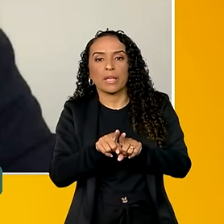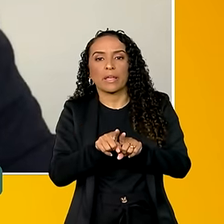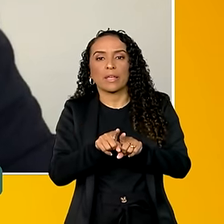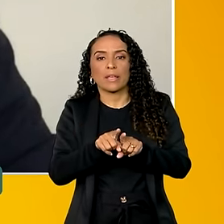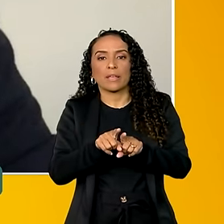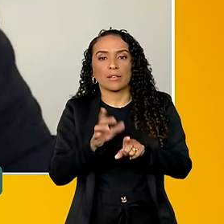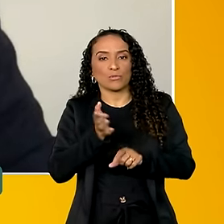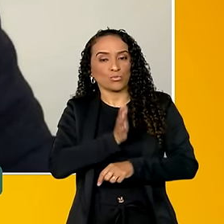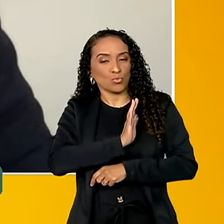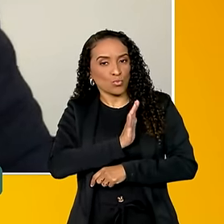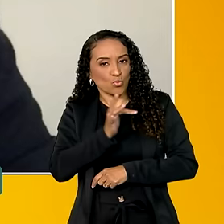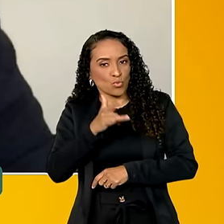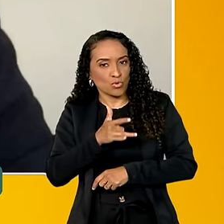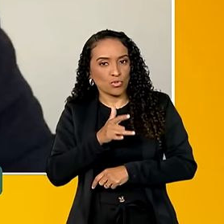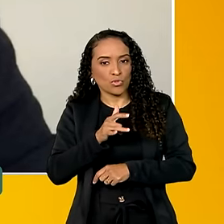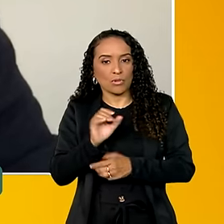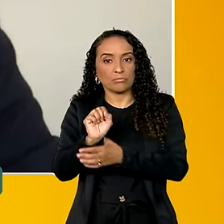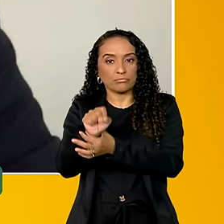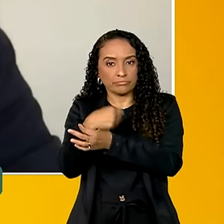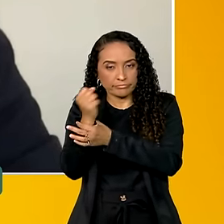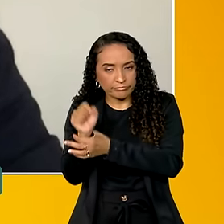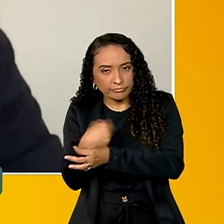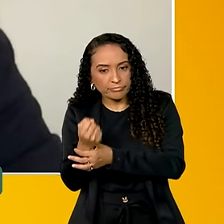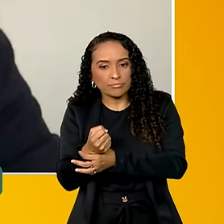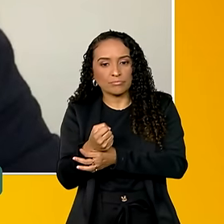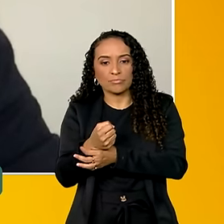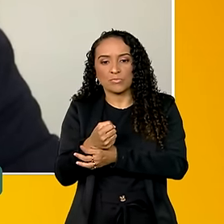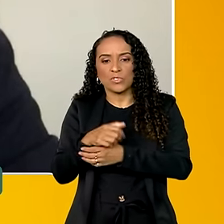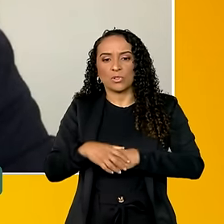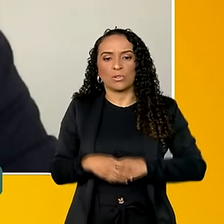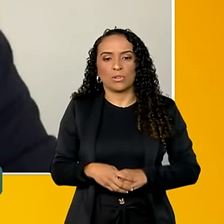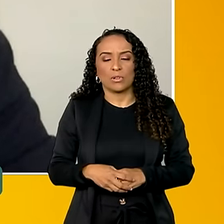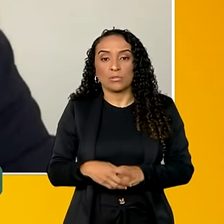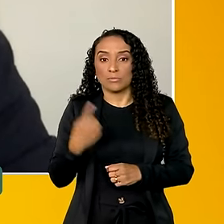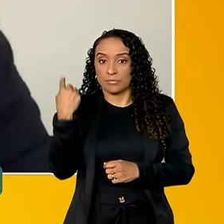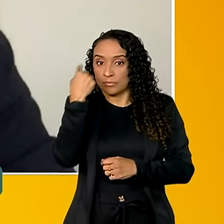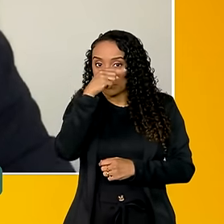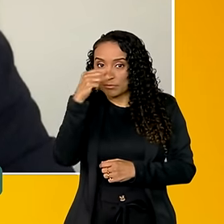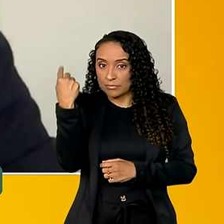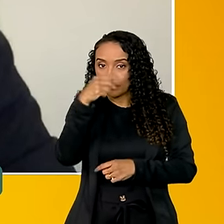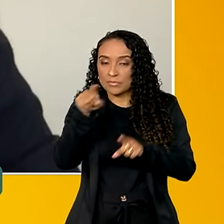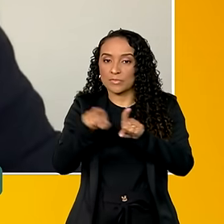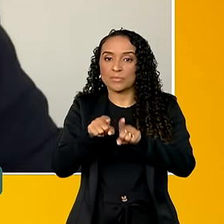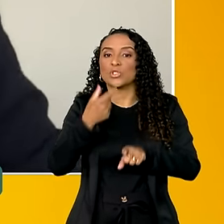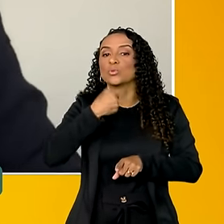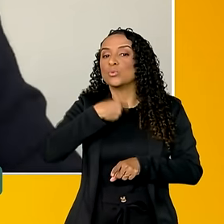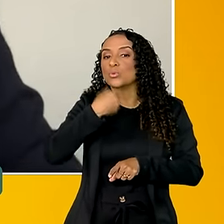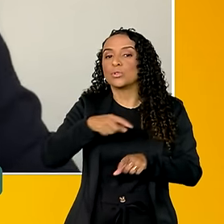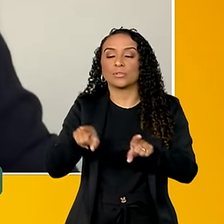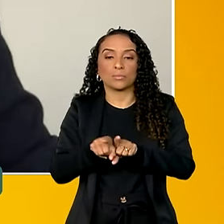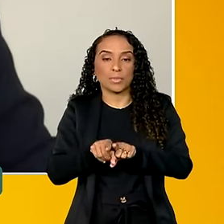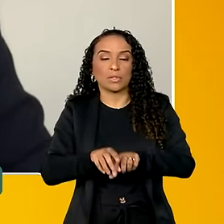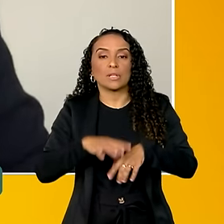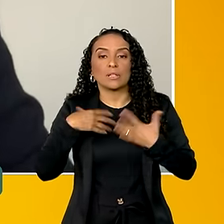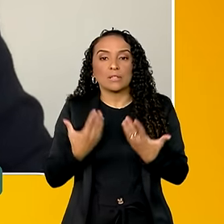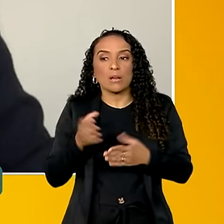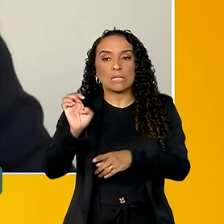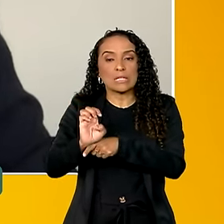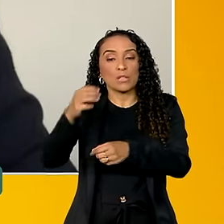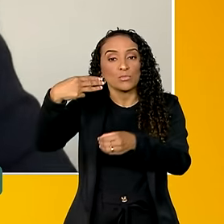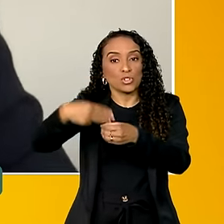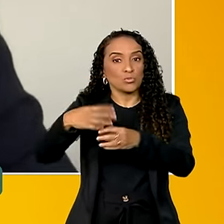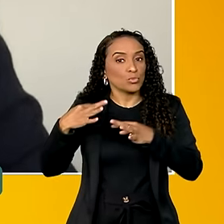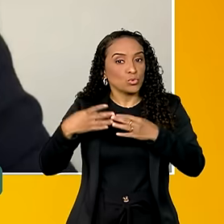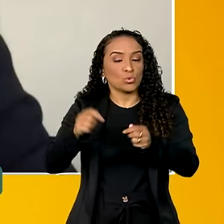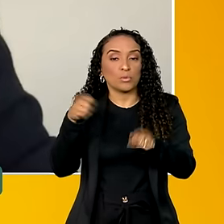cardiologia, ortopedia, oftalmologia e otorrinolaringologia. Então, estados e municípios